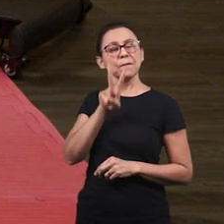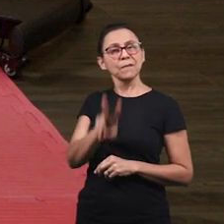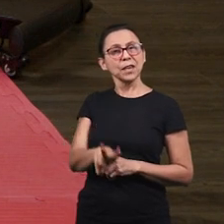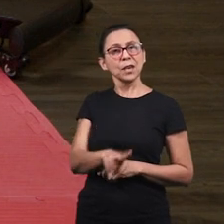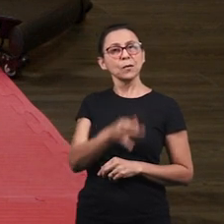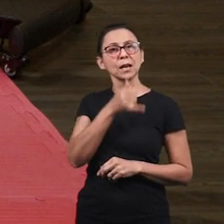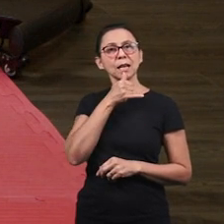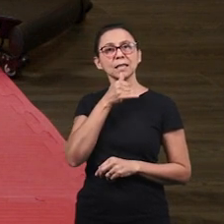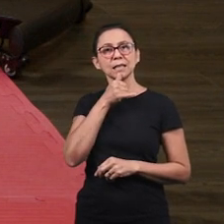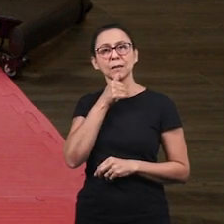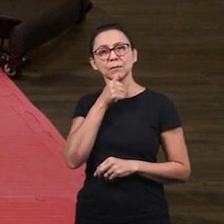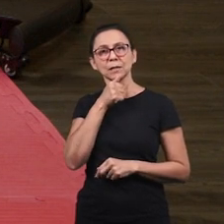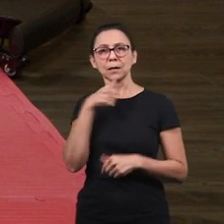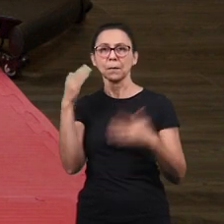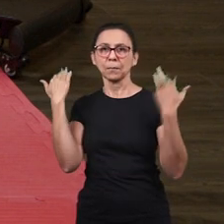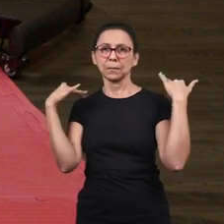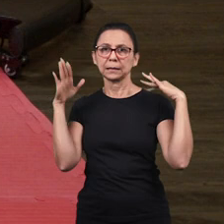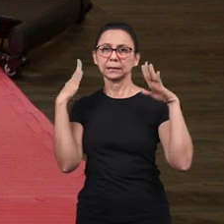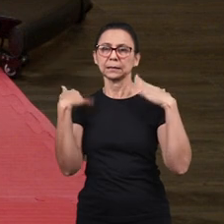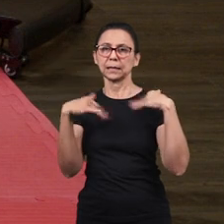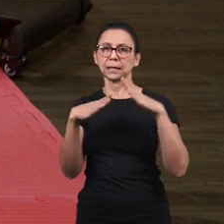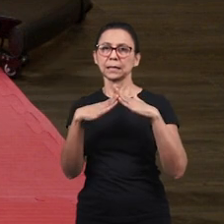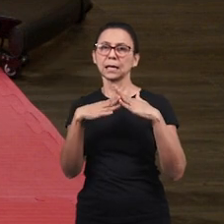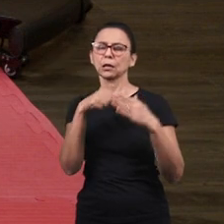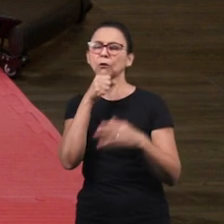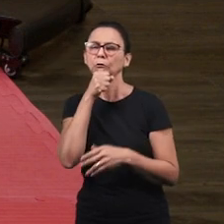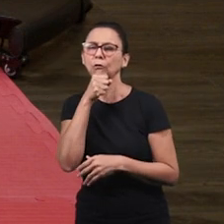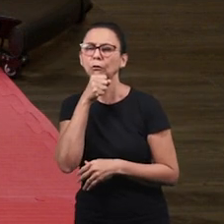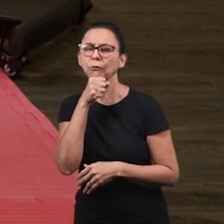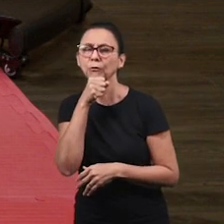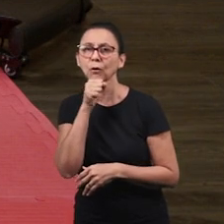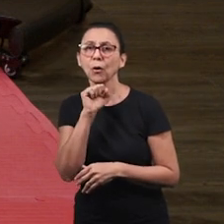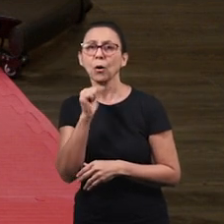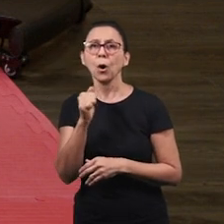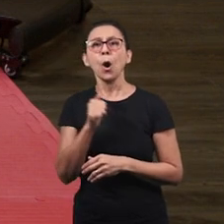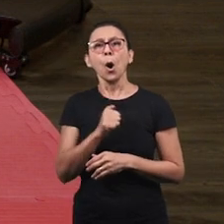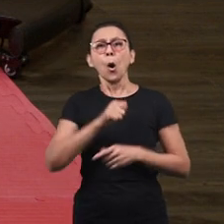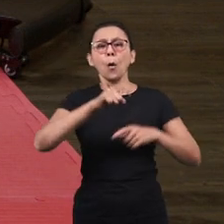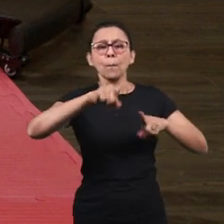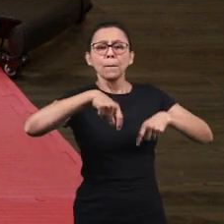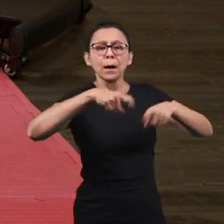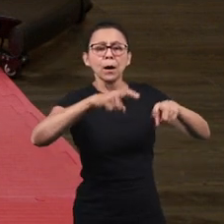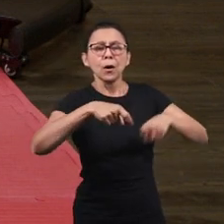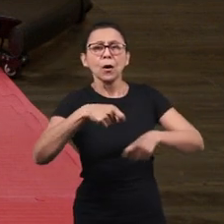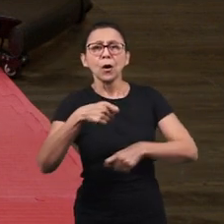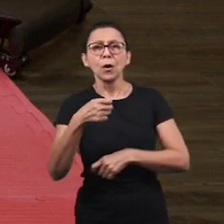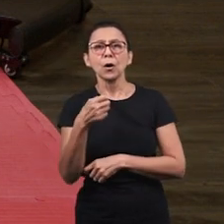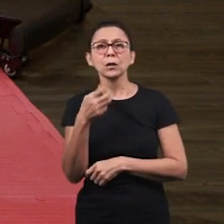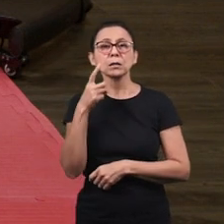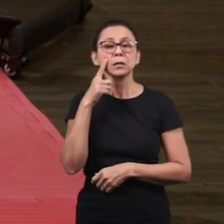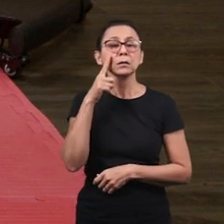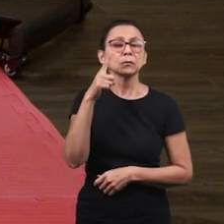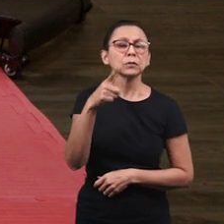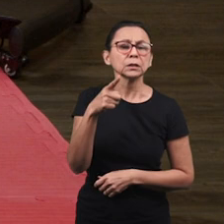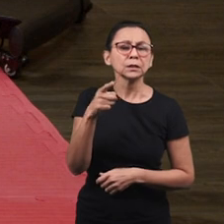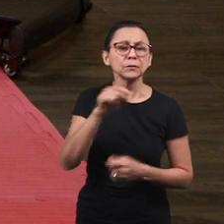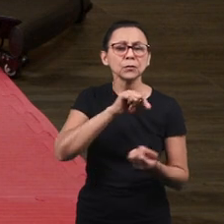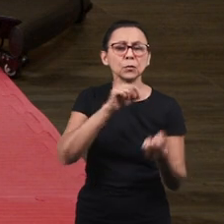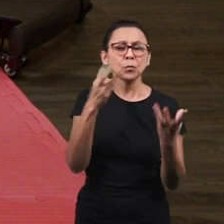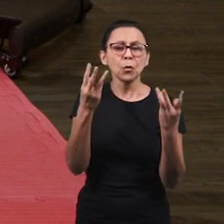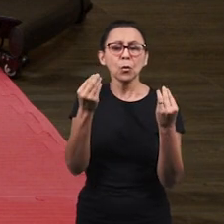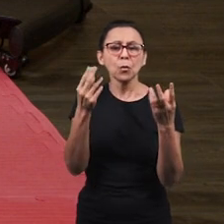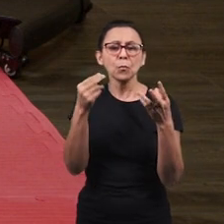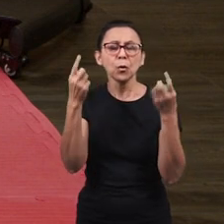você foi na casa do vovô Ou quando você foi numa fazendinha Que viu um monte de bichinho Aí você conta para o coleguinha Tudo o que